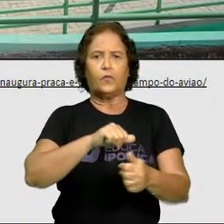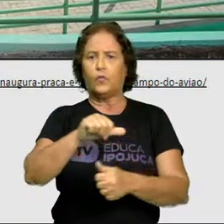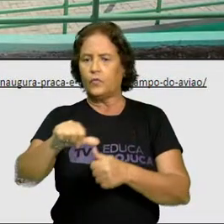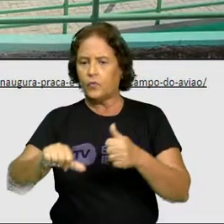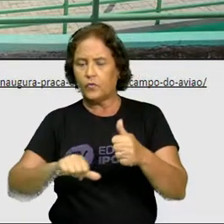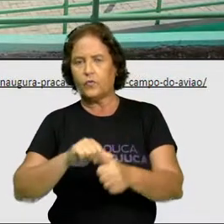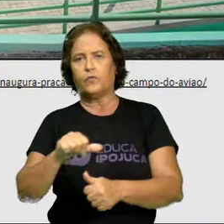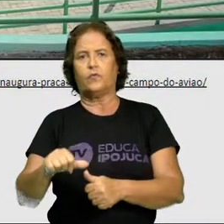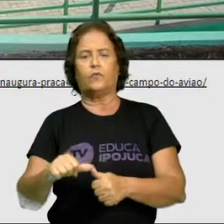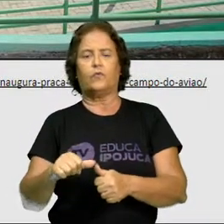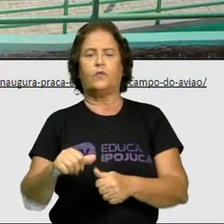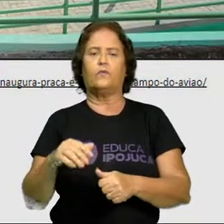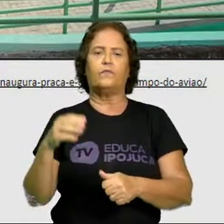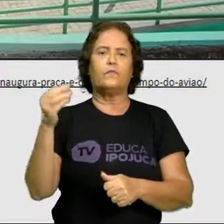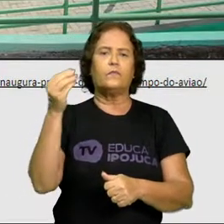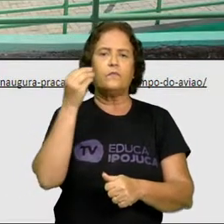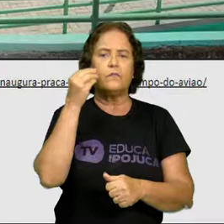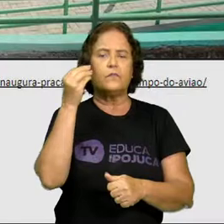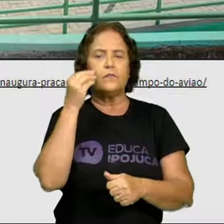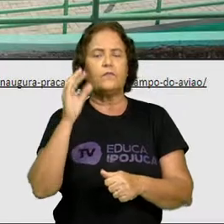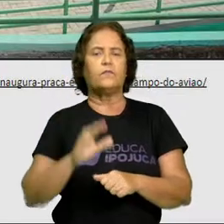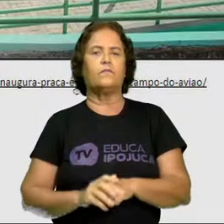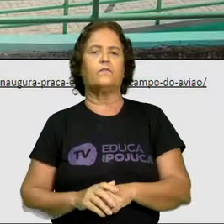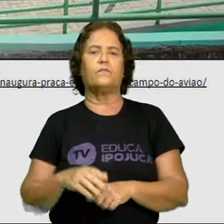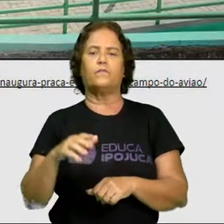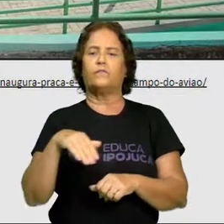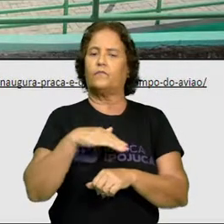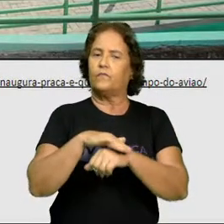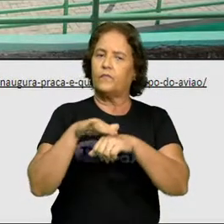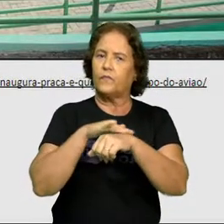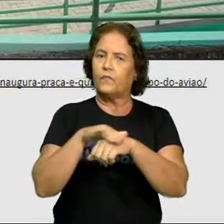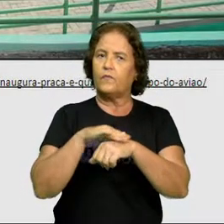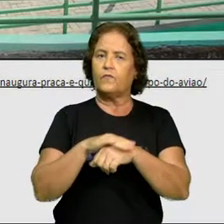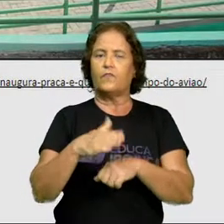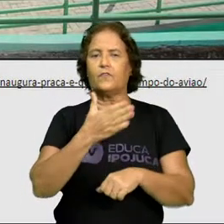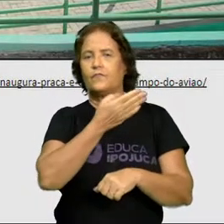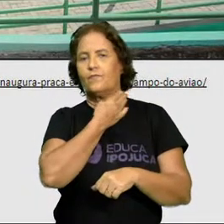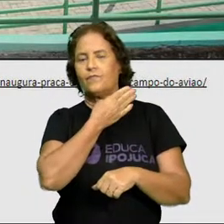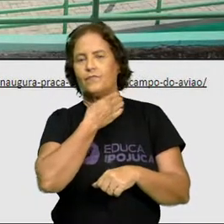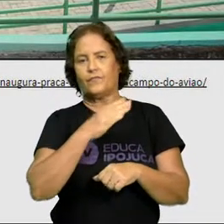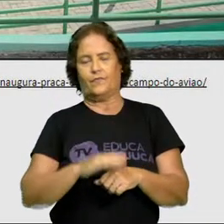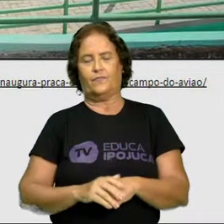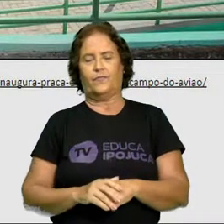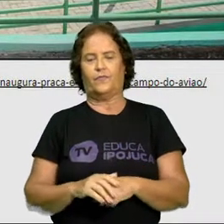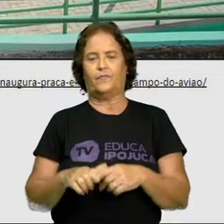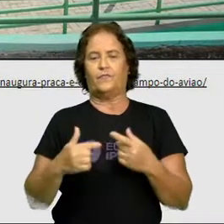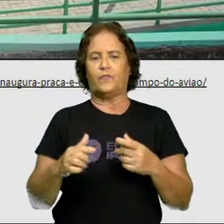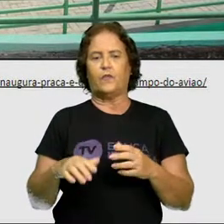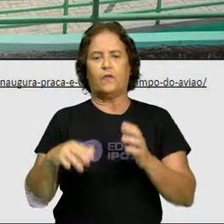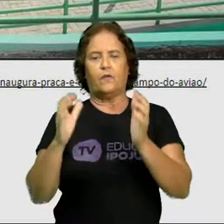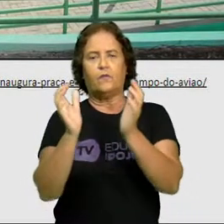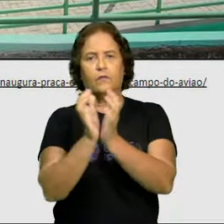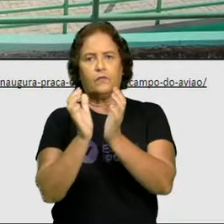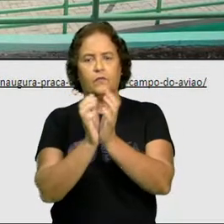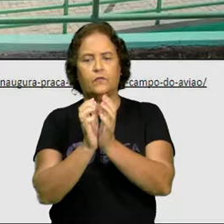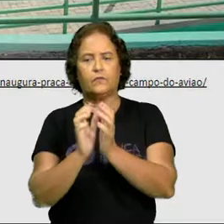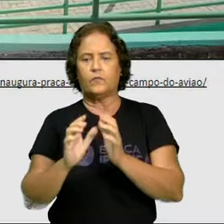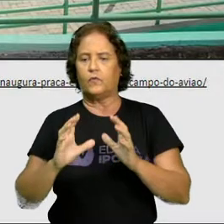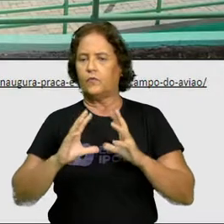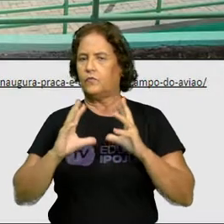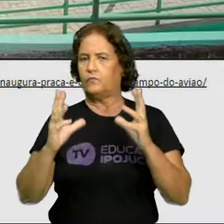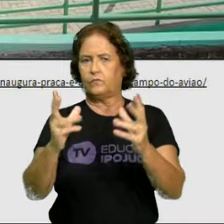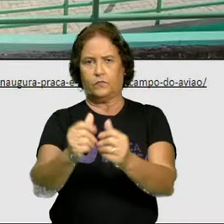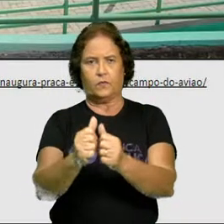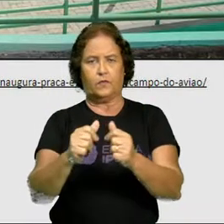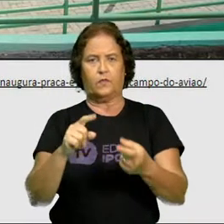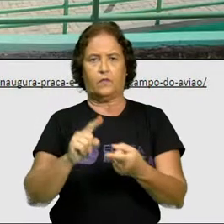experiências, conversas, papos, entre os mais diversos grupos que compõem a comunidade, como